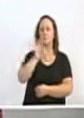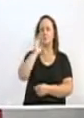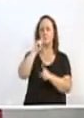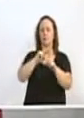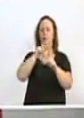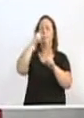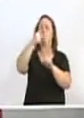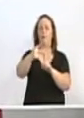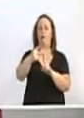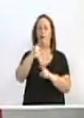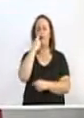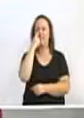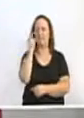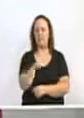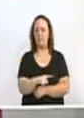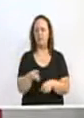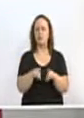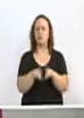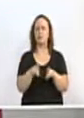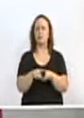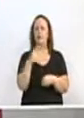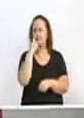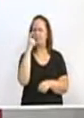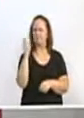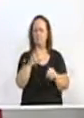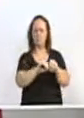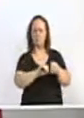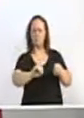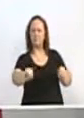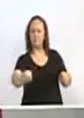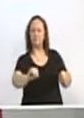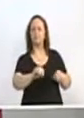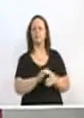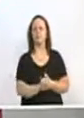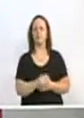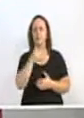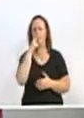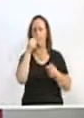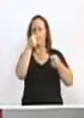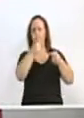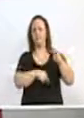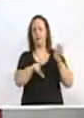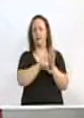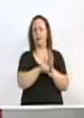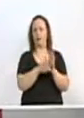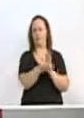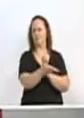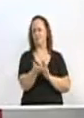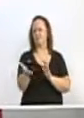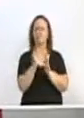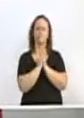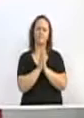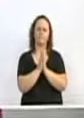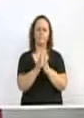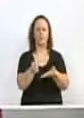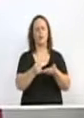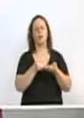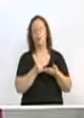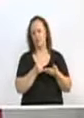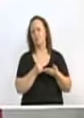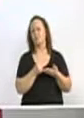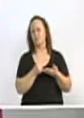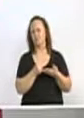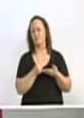na taxa de esgoto, acima do que a legislação permite, e mais esta barbaridade. Então, senhoras e senhores, por favor, nos ajudem, porque esta